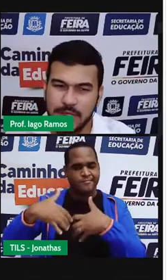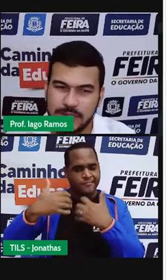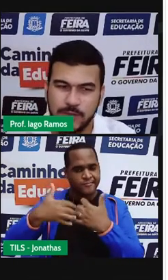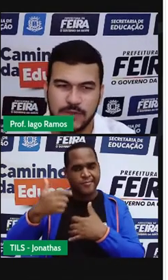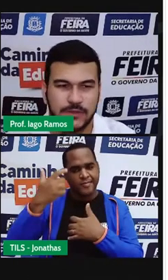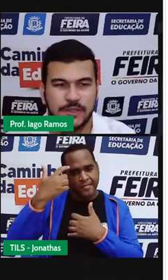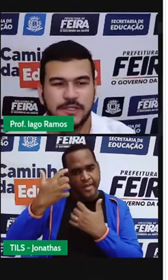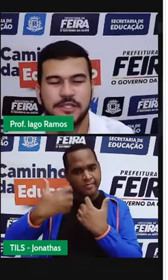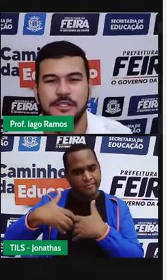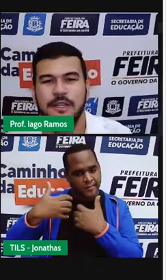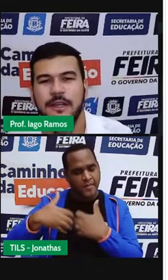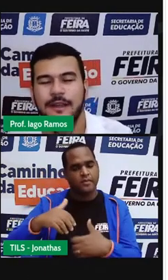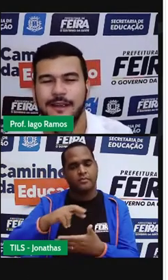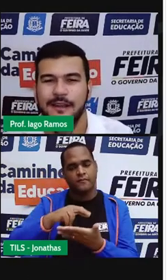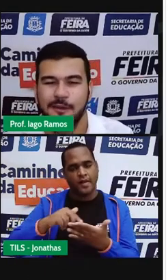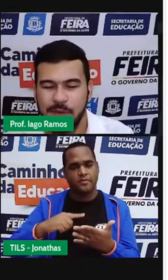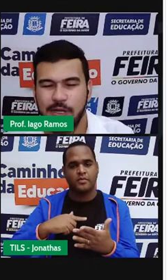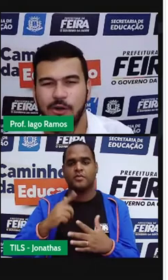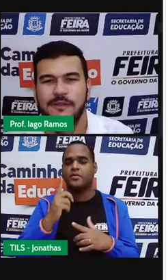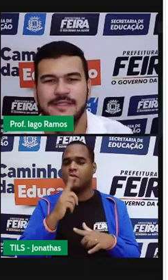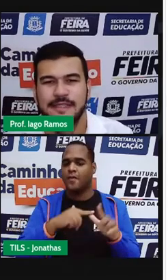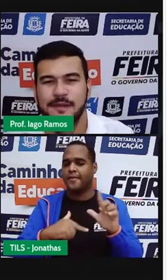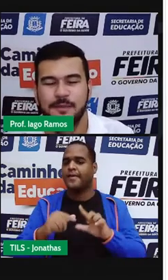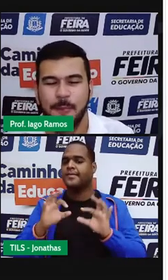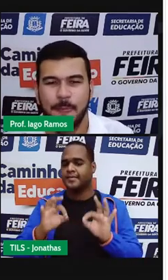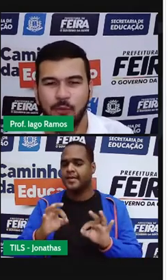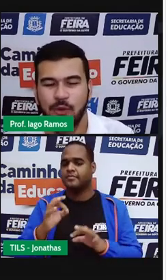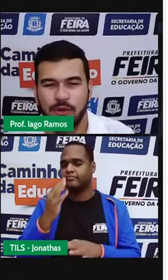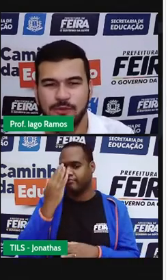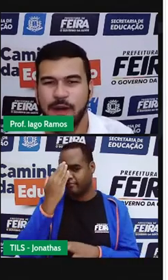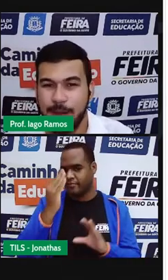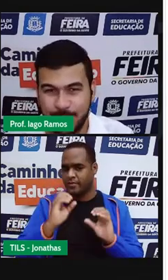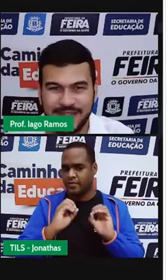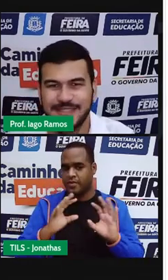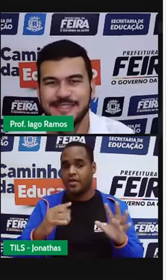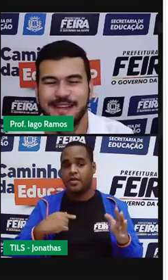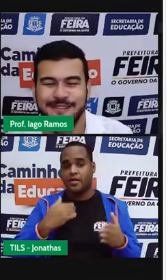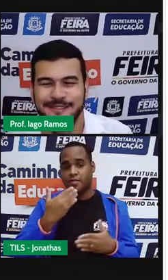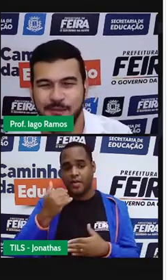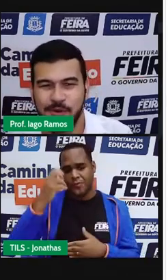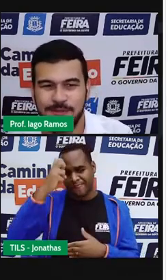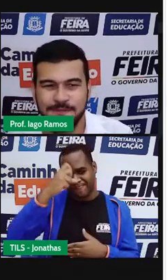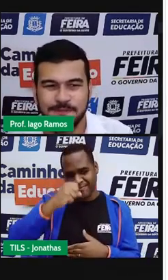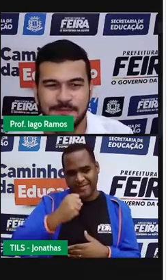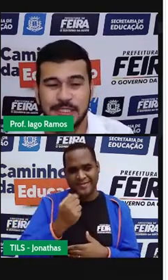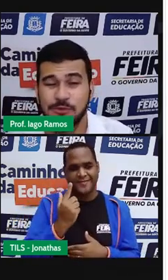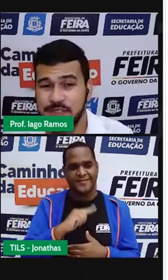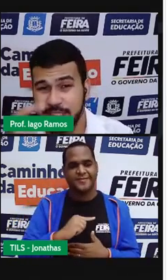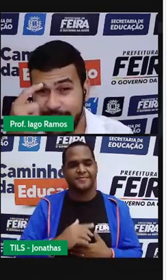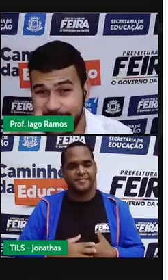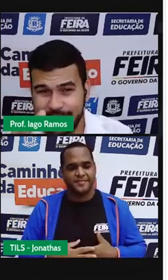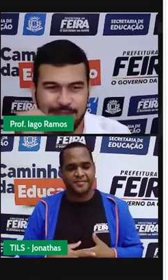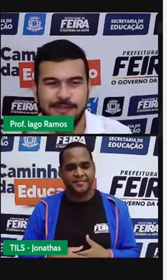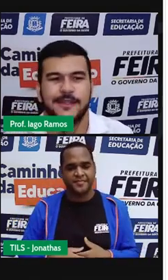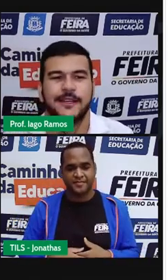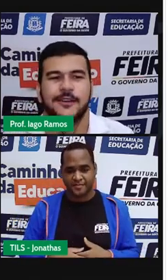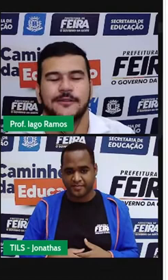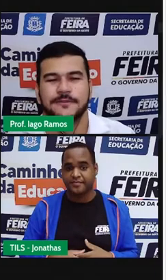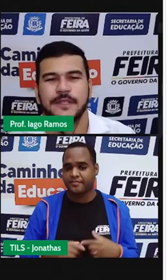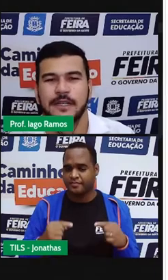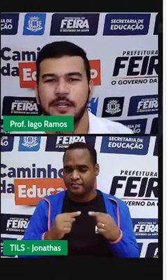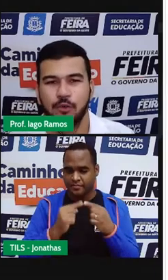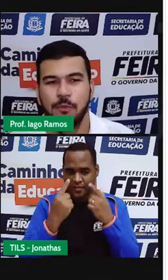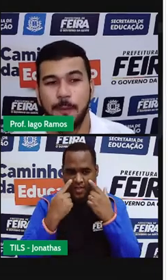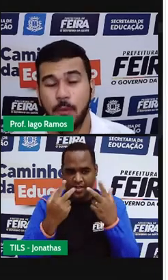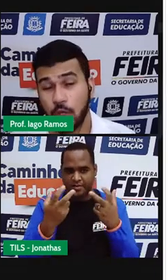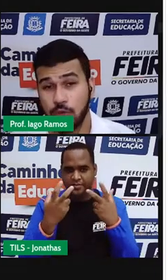quanto mais situações a gente entender, melhor vai ser o nosso aprendizado. Tá bom? Então, se liga nessa daqui, ó.